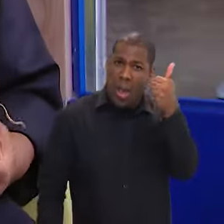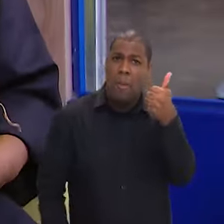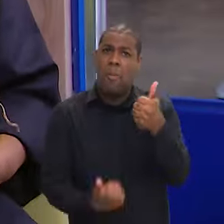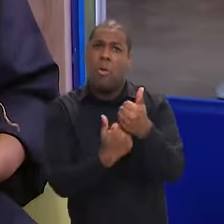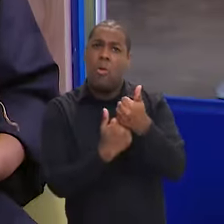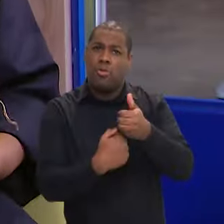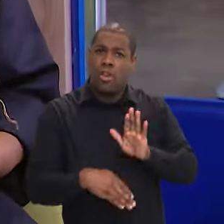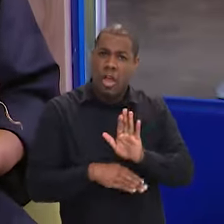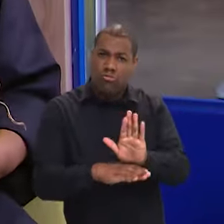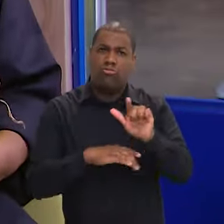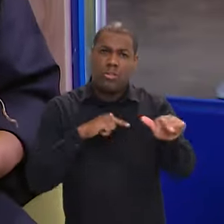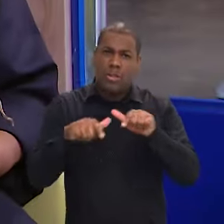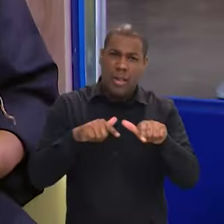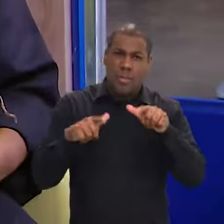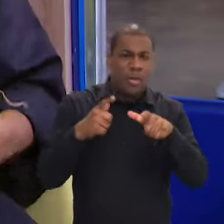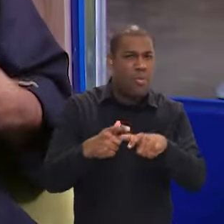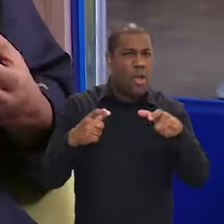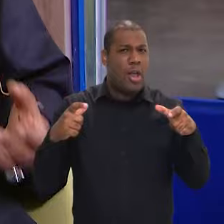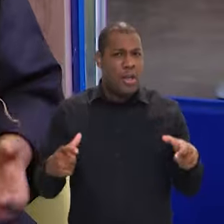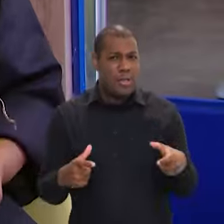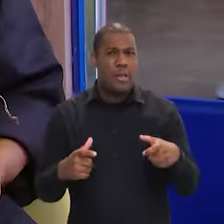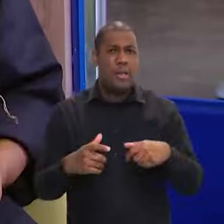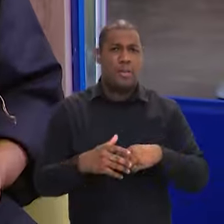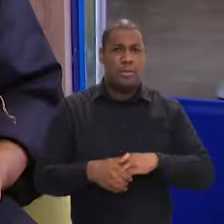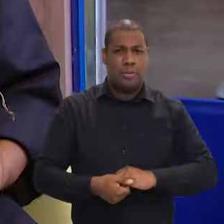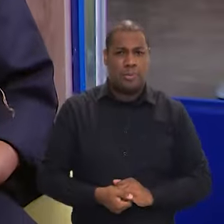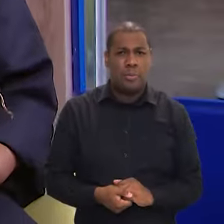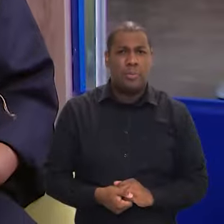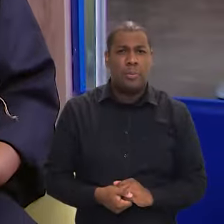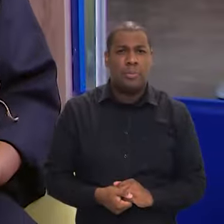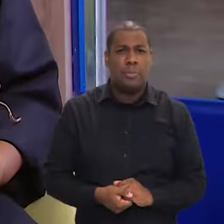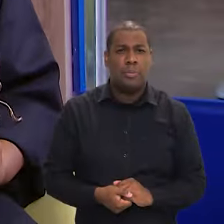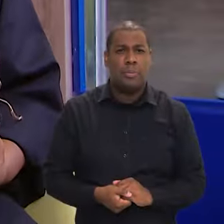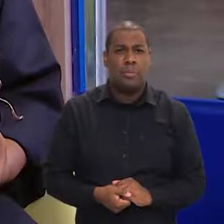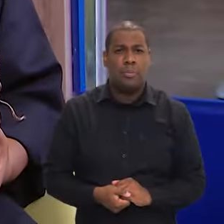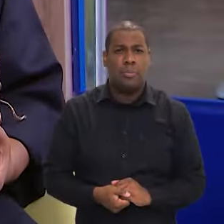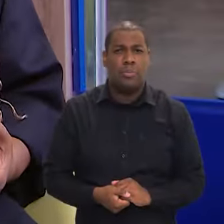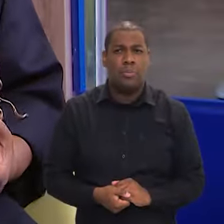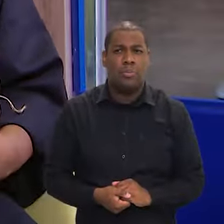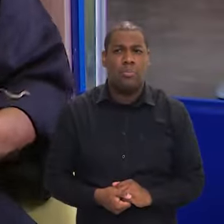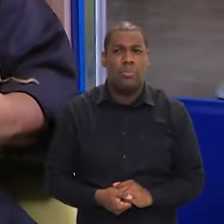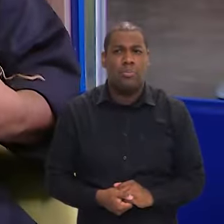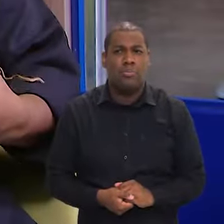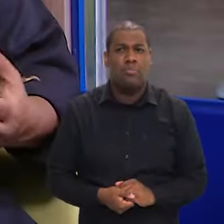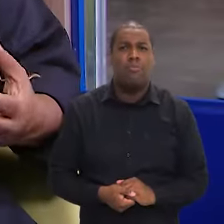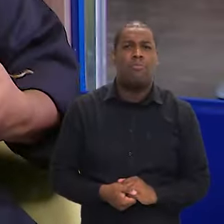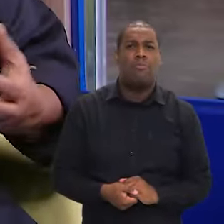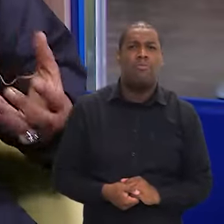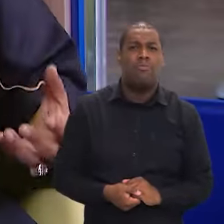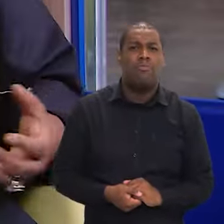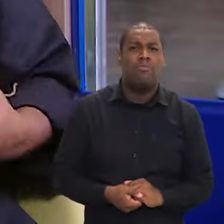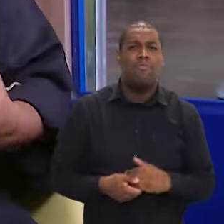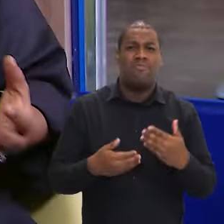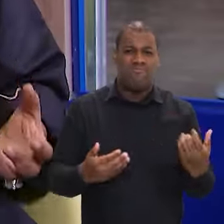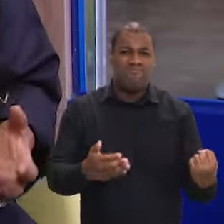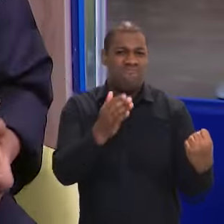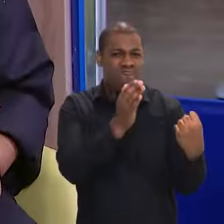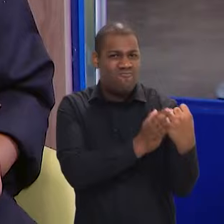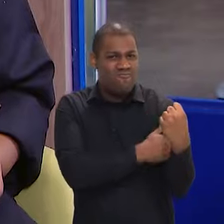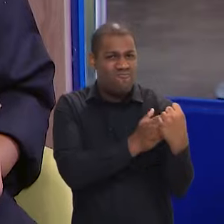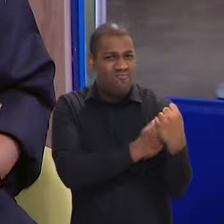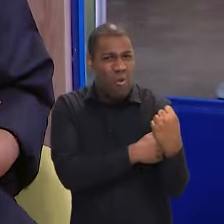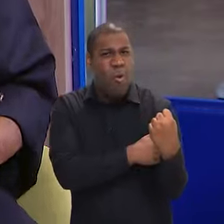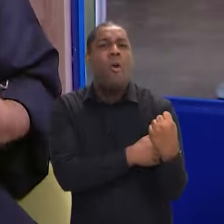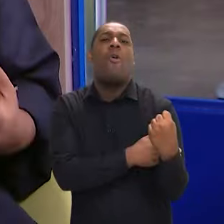fortalecer, para gerar emprego, para emancipar, para a gente ter a ideia de quanto é e de como é